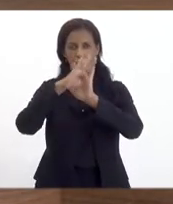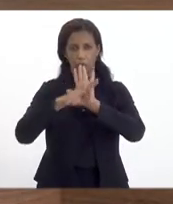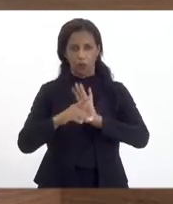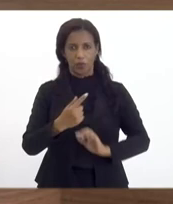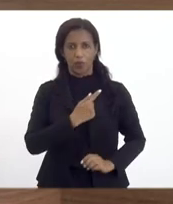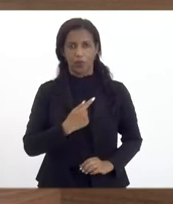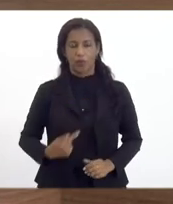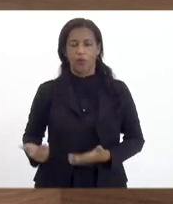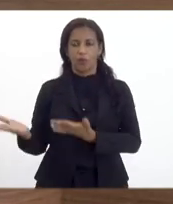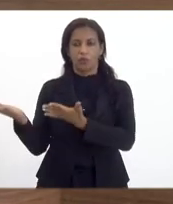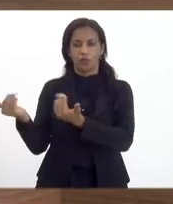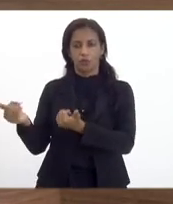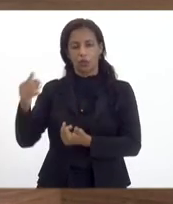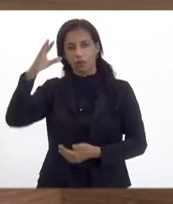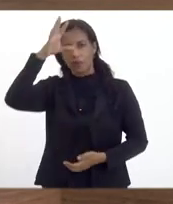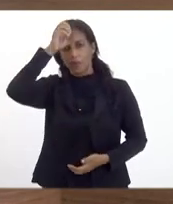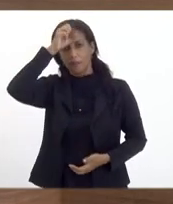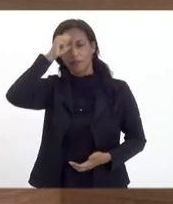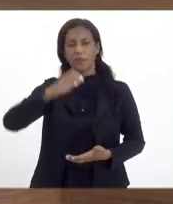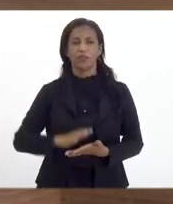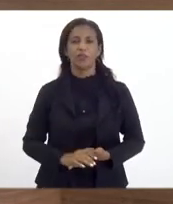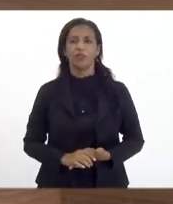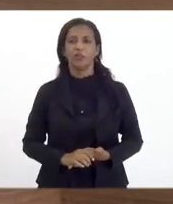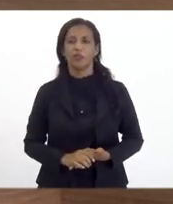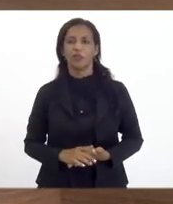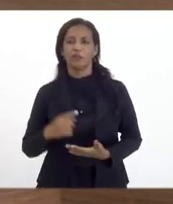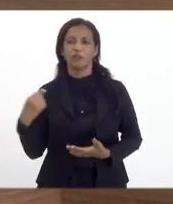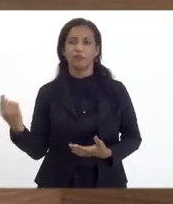de jovem aprendiz que a gente